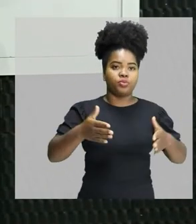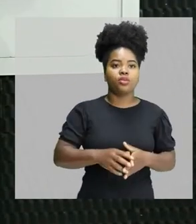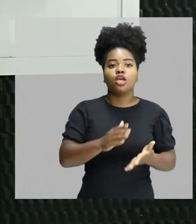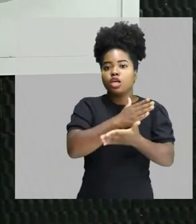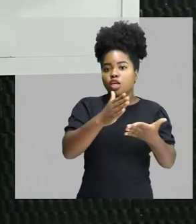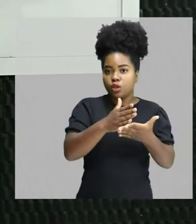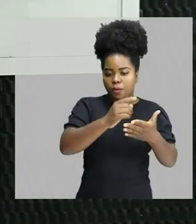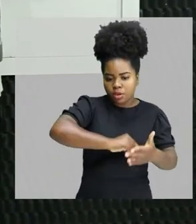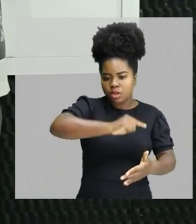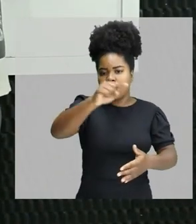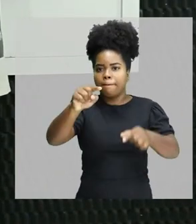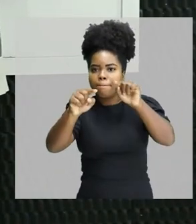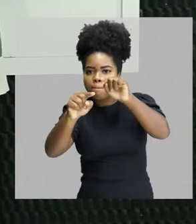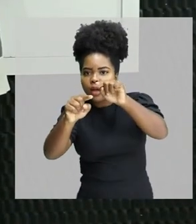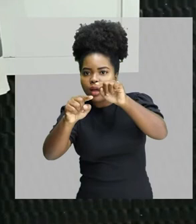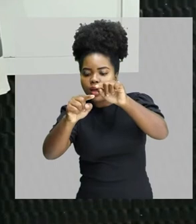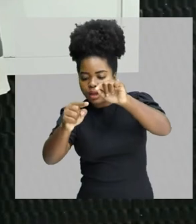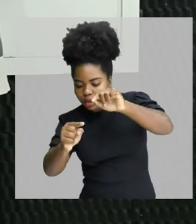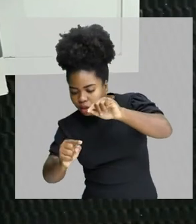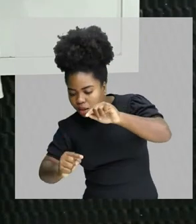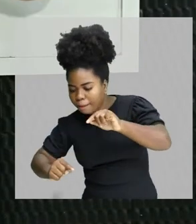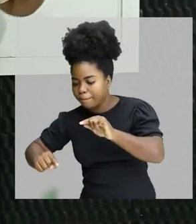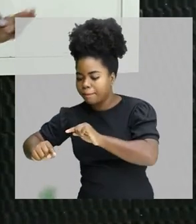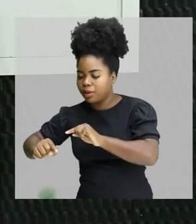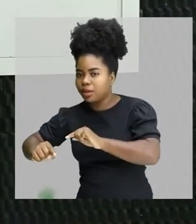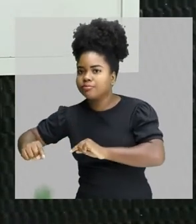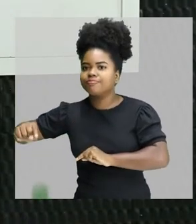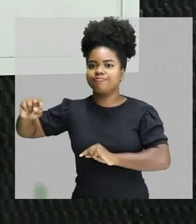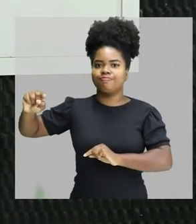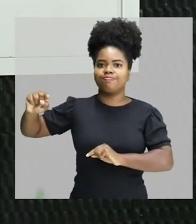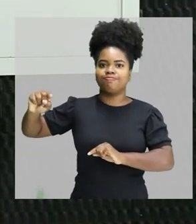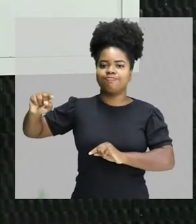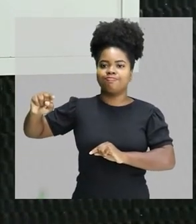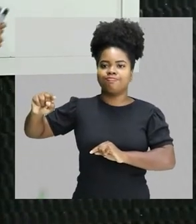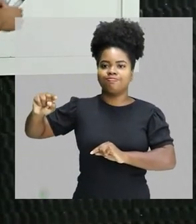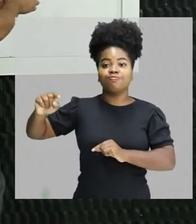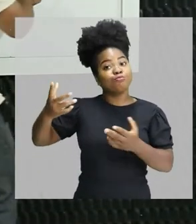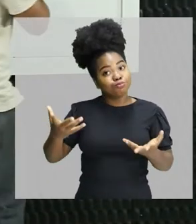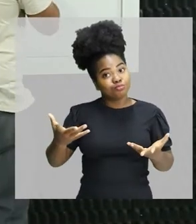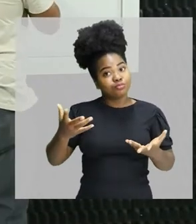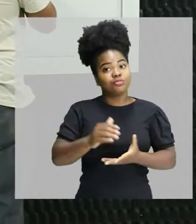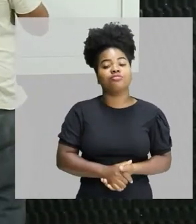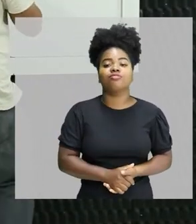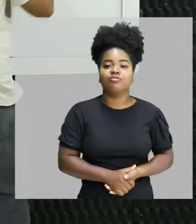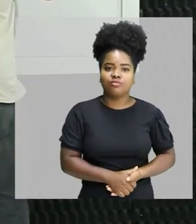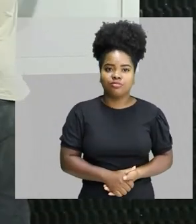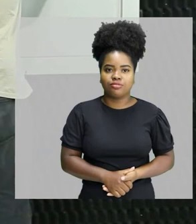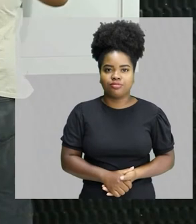cima, vai lá embaixo e retorna para mesmo ponto. Certo? Então, isso é o que nós chamamos de comprimento de onda, esse tamanhozinho aqui.